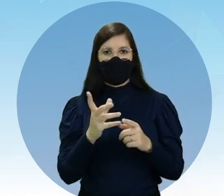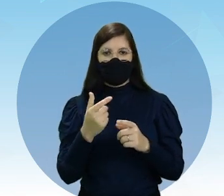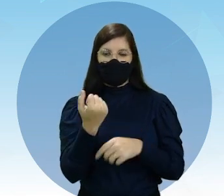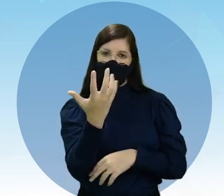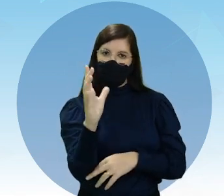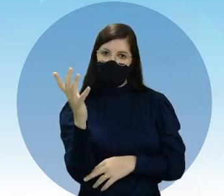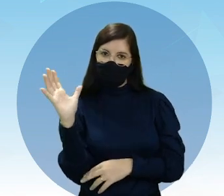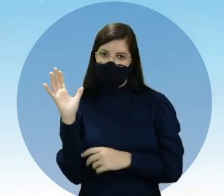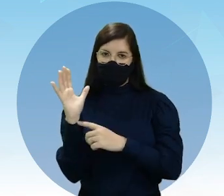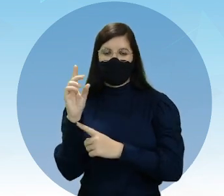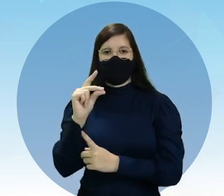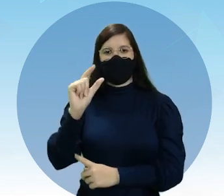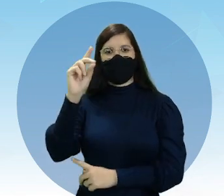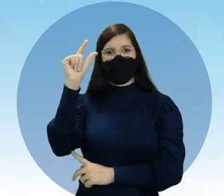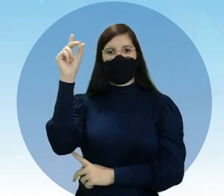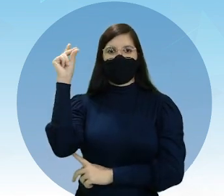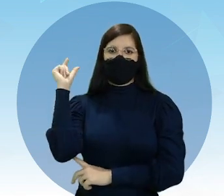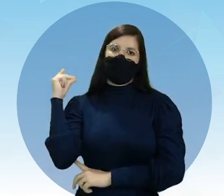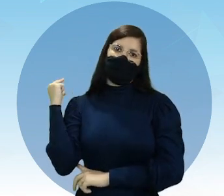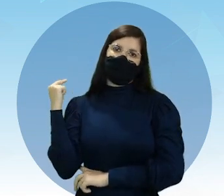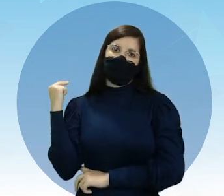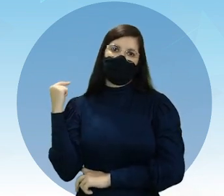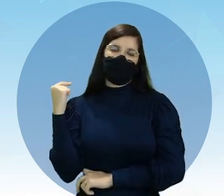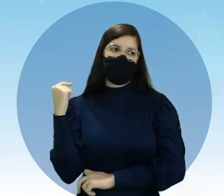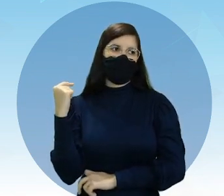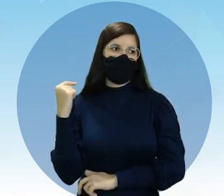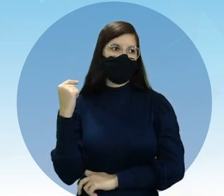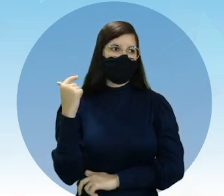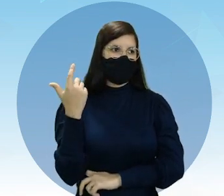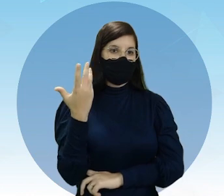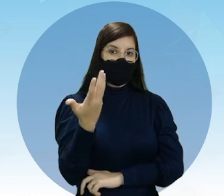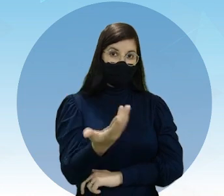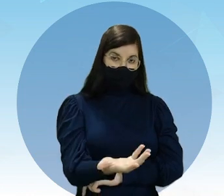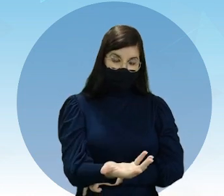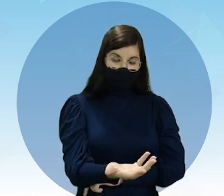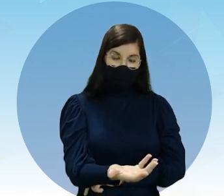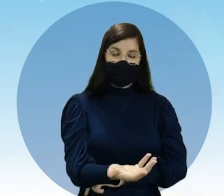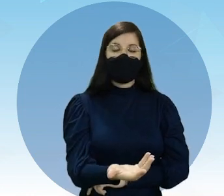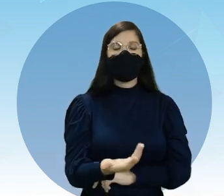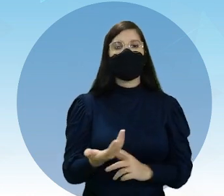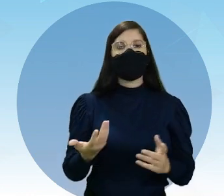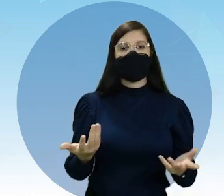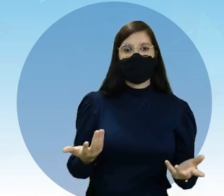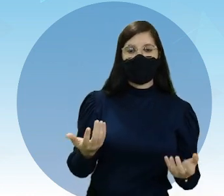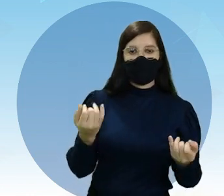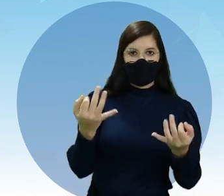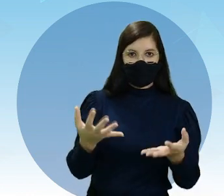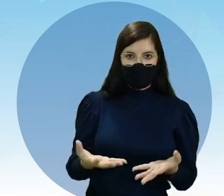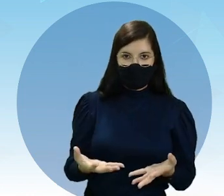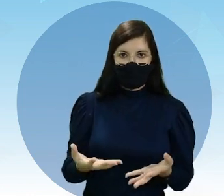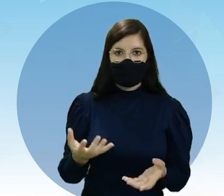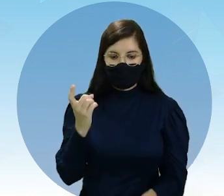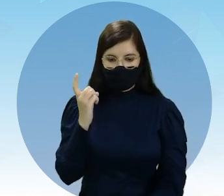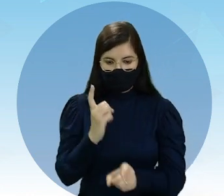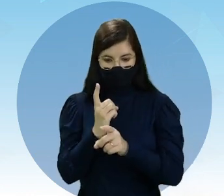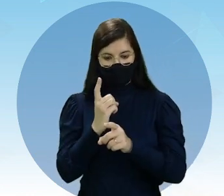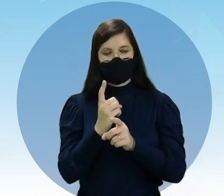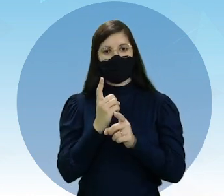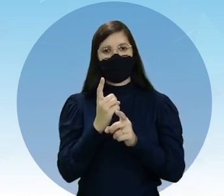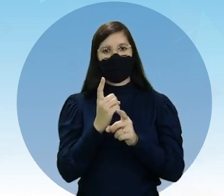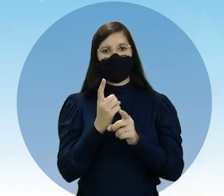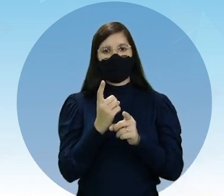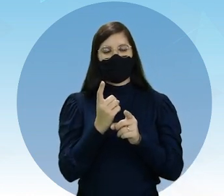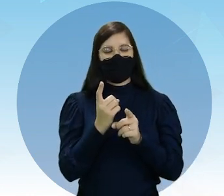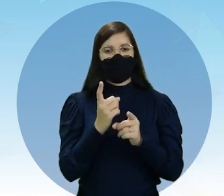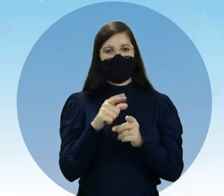primitiva. Bom, bora entender aqui o que foi que eu falei. Quando eu estou falando de fóssil, eu estou falando,